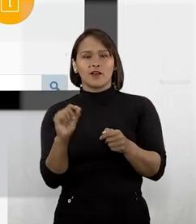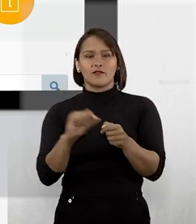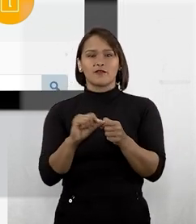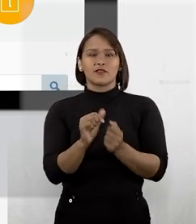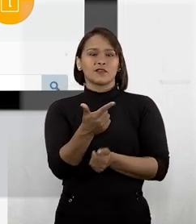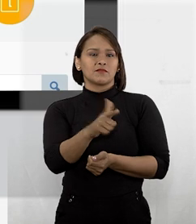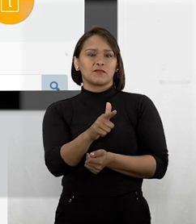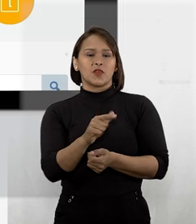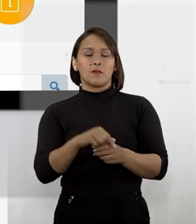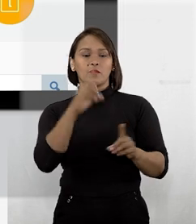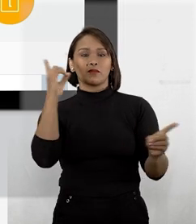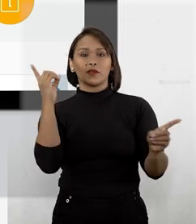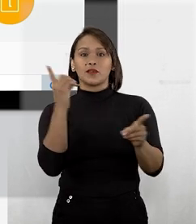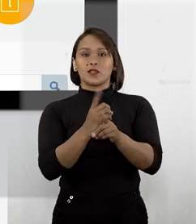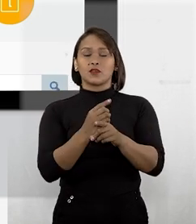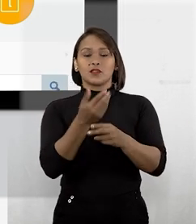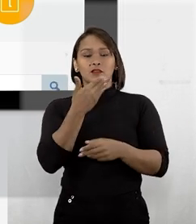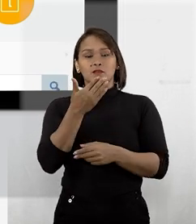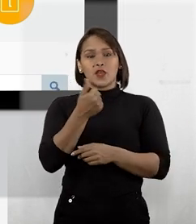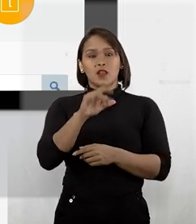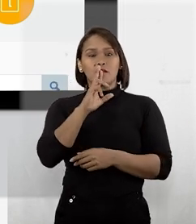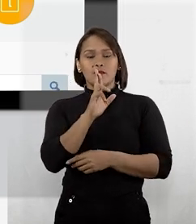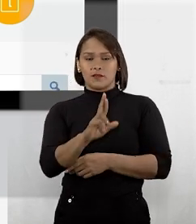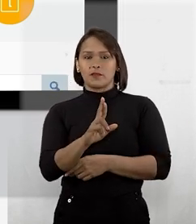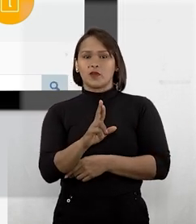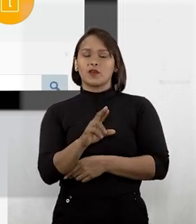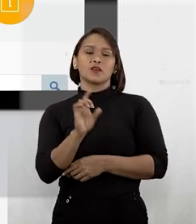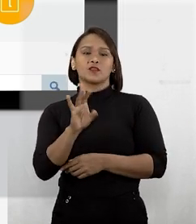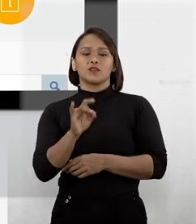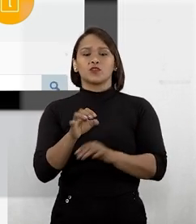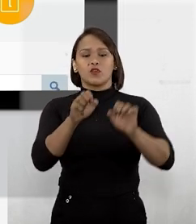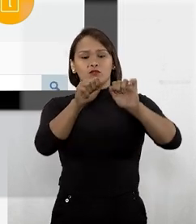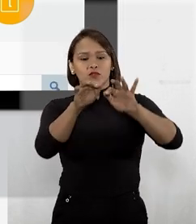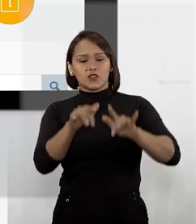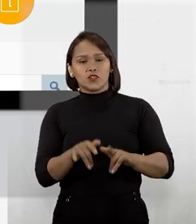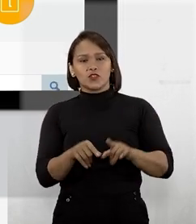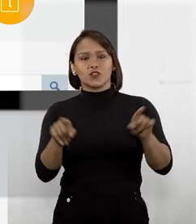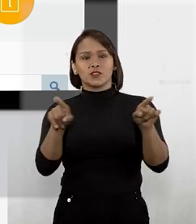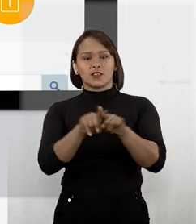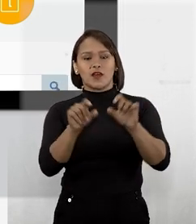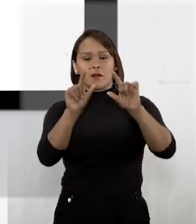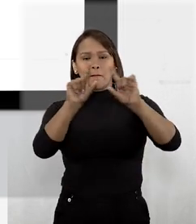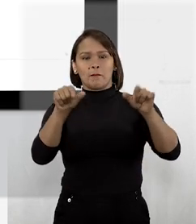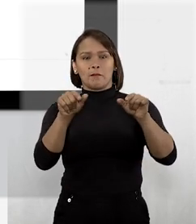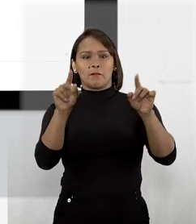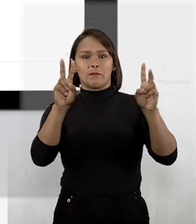Para encontrarmos os melhores resultados, basta digitar a expressão dessa forma.